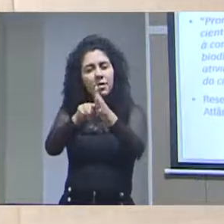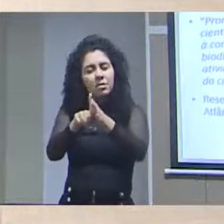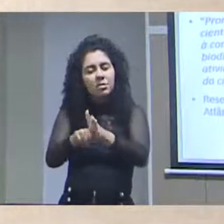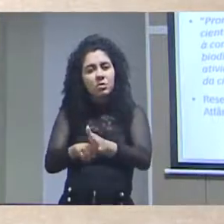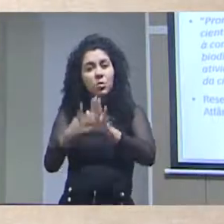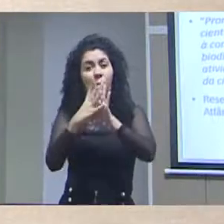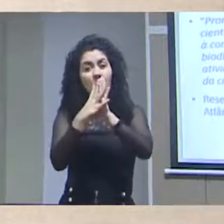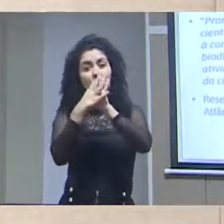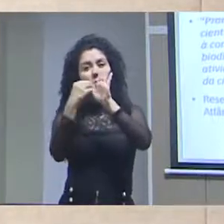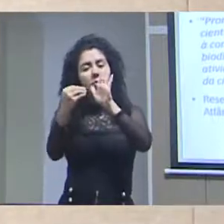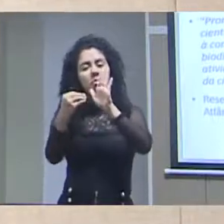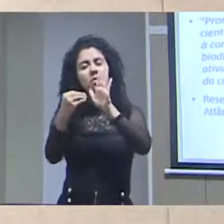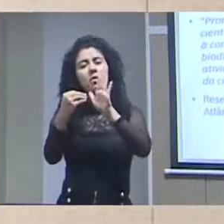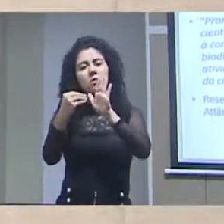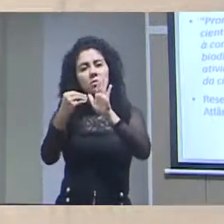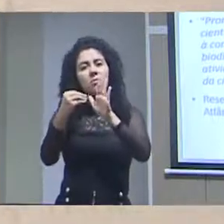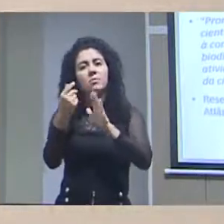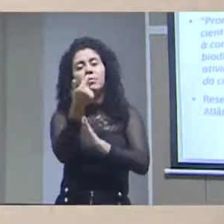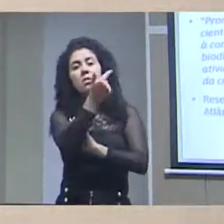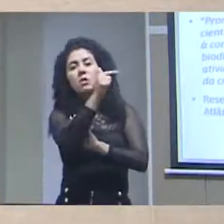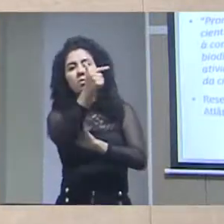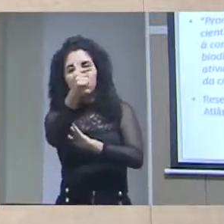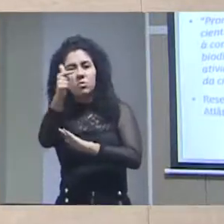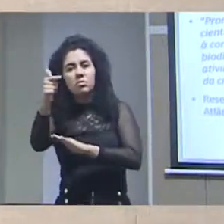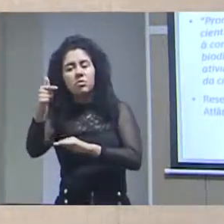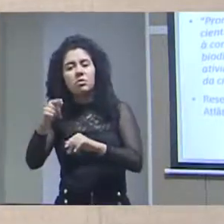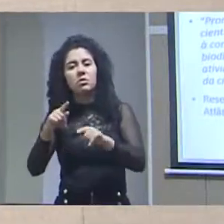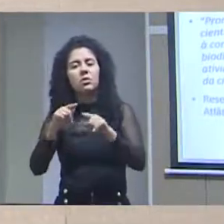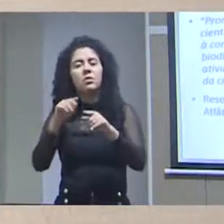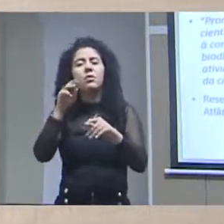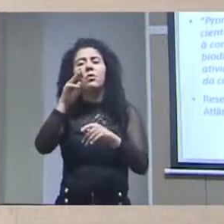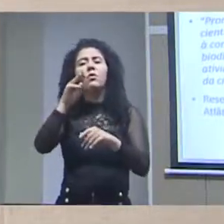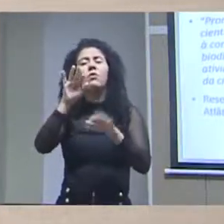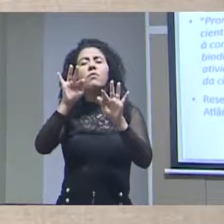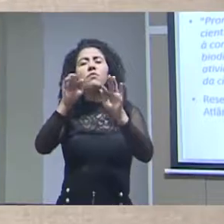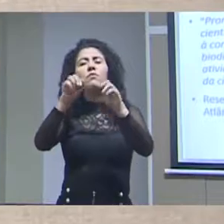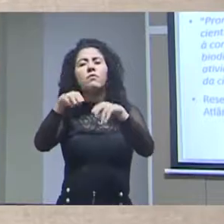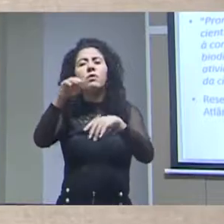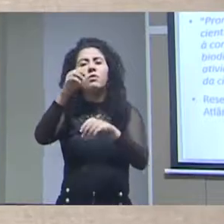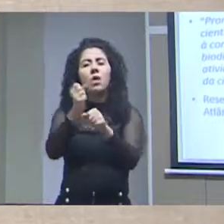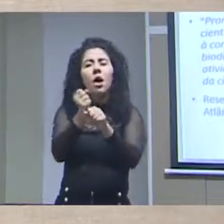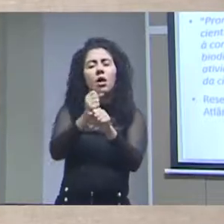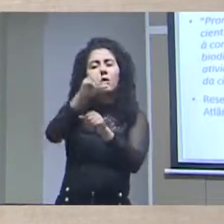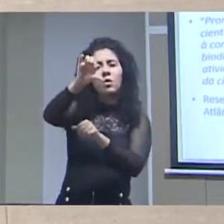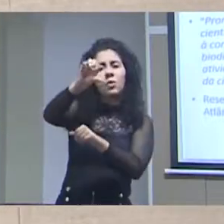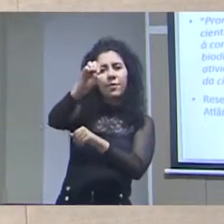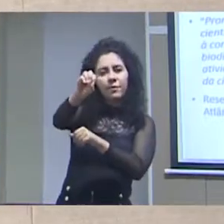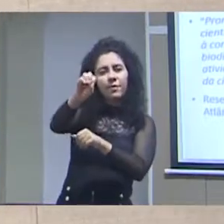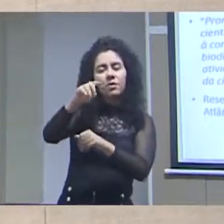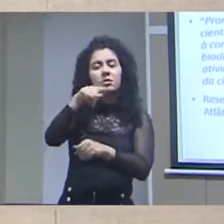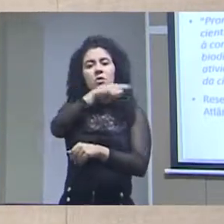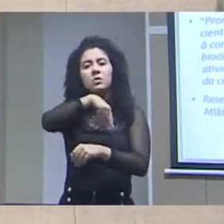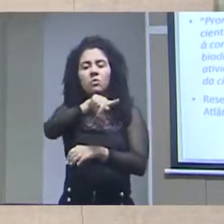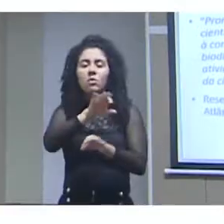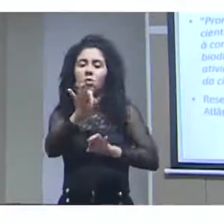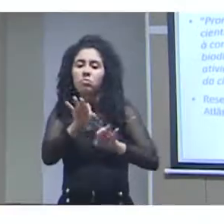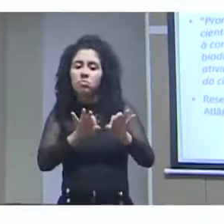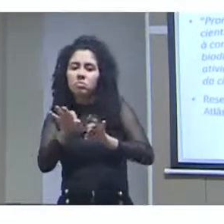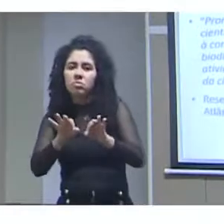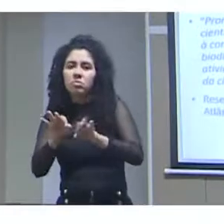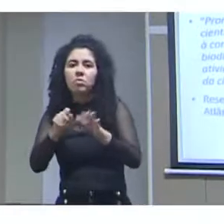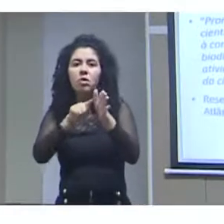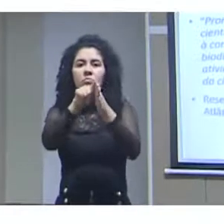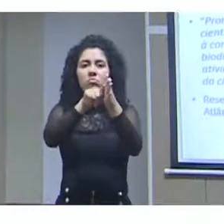fato lá no fim dos anos 90, cuja missão é essa aí, de promover e realizar